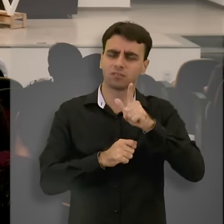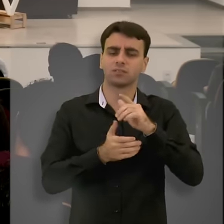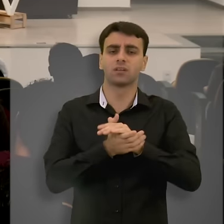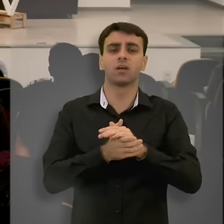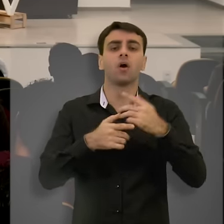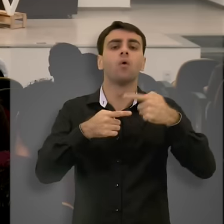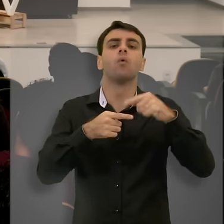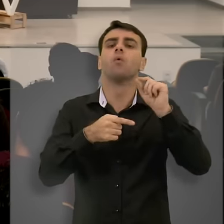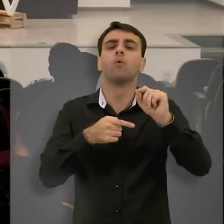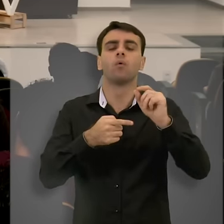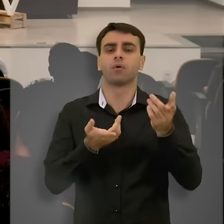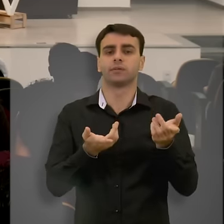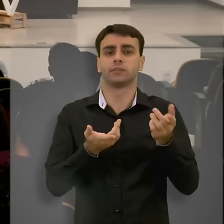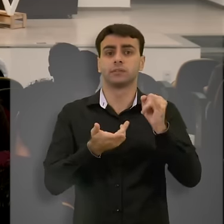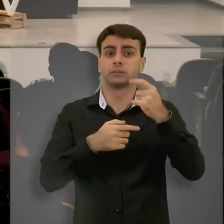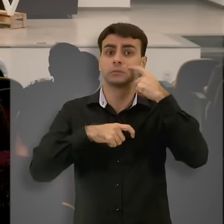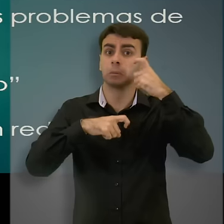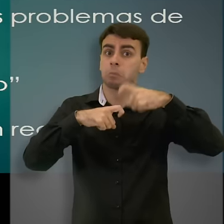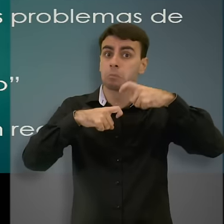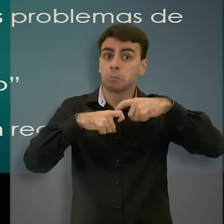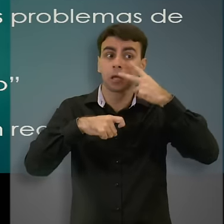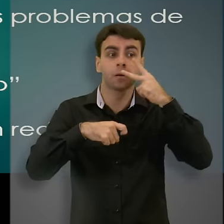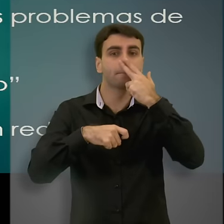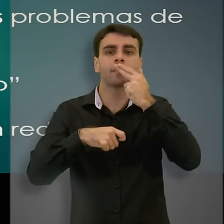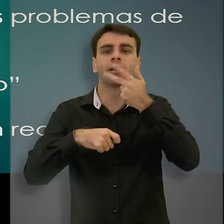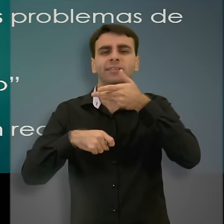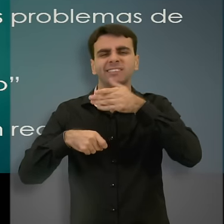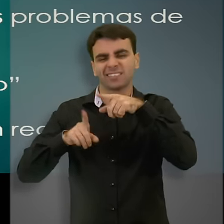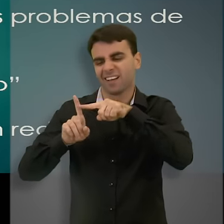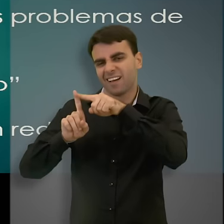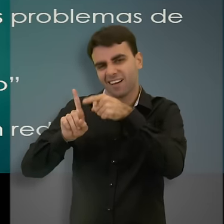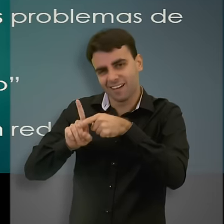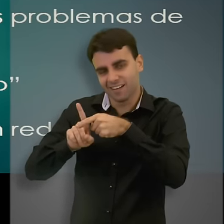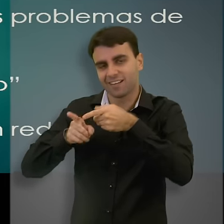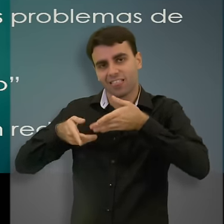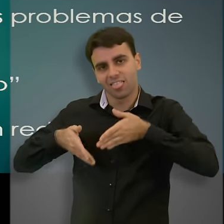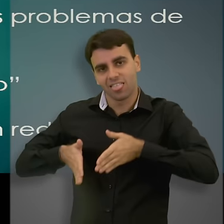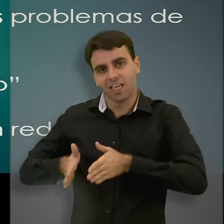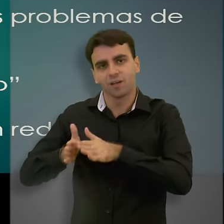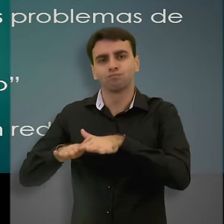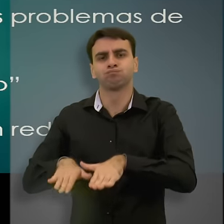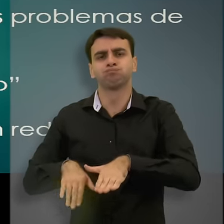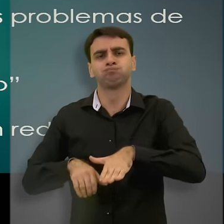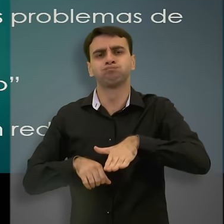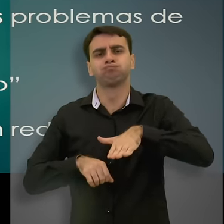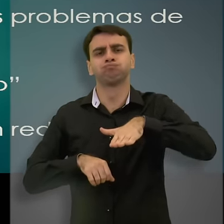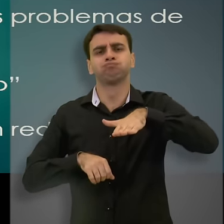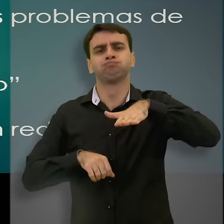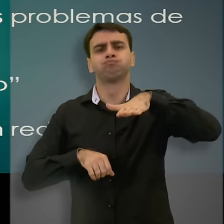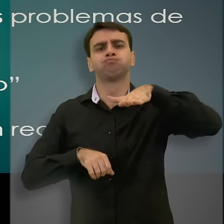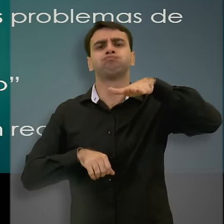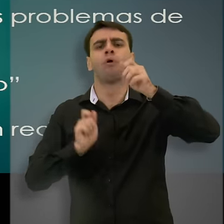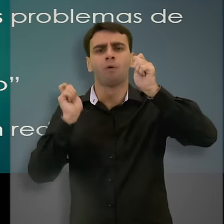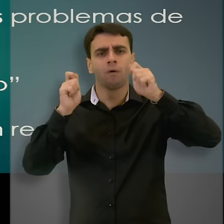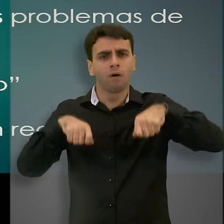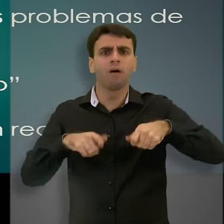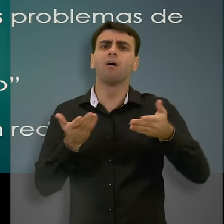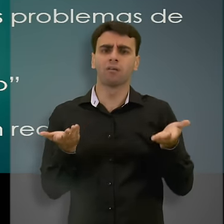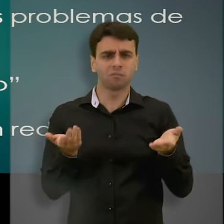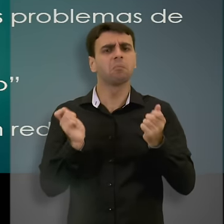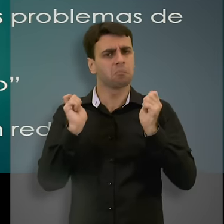Por que não ter um médico que te vê do pré-natal ao cuidado paliativo, do ventre ao túmulo?